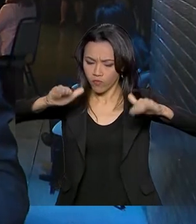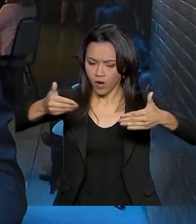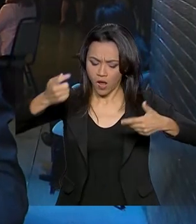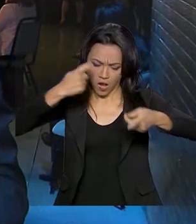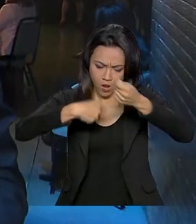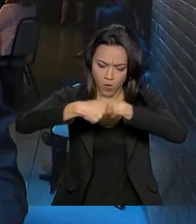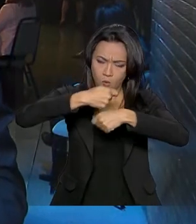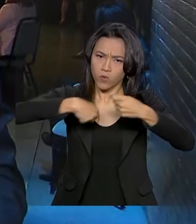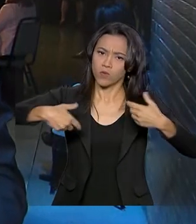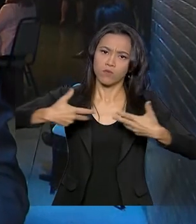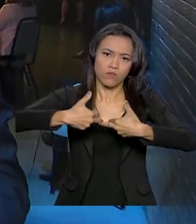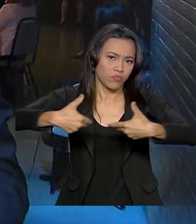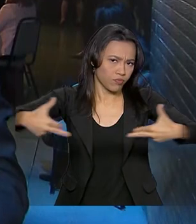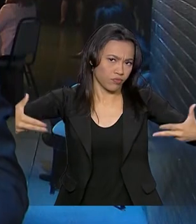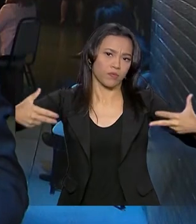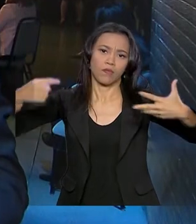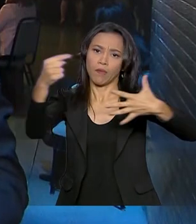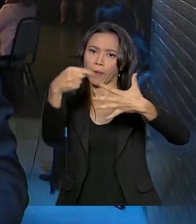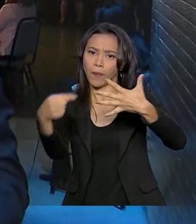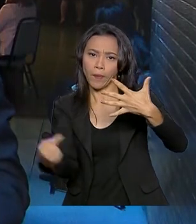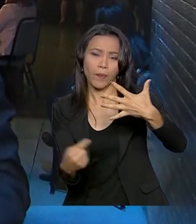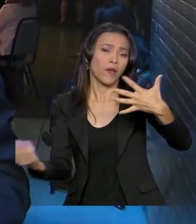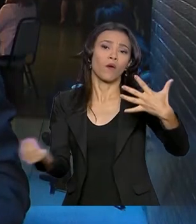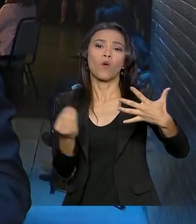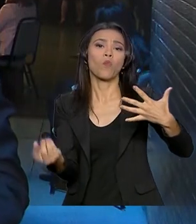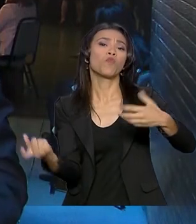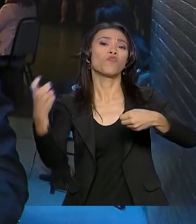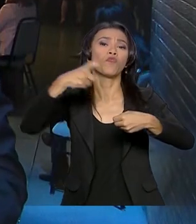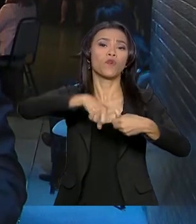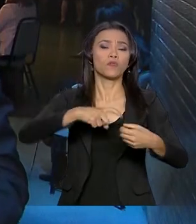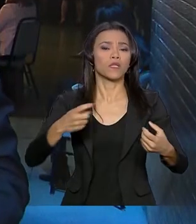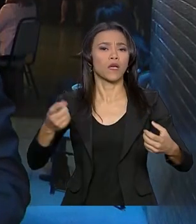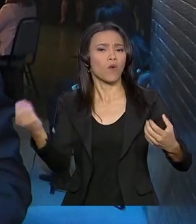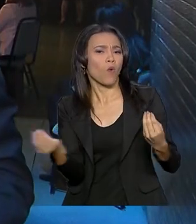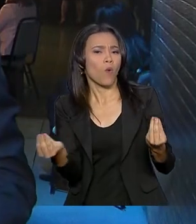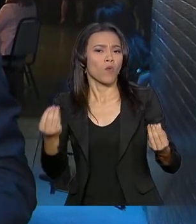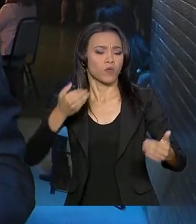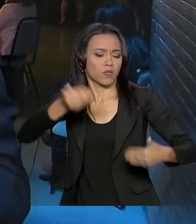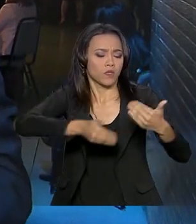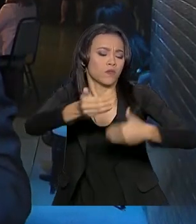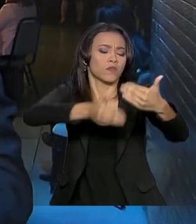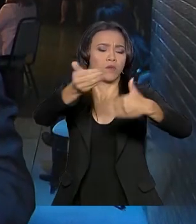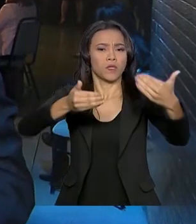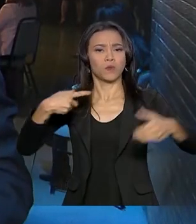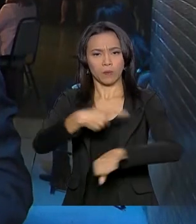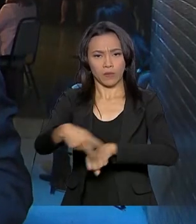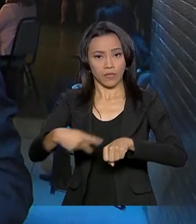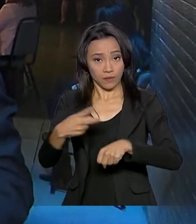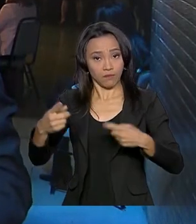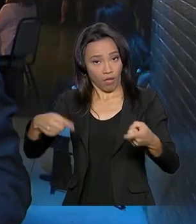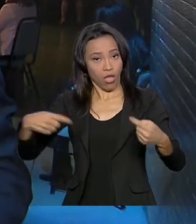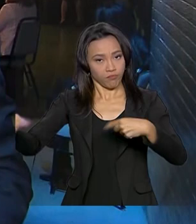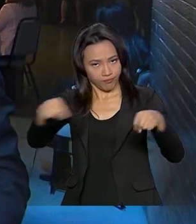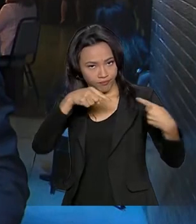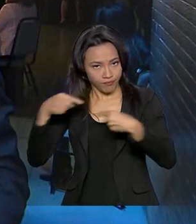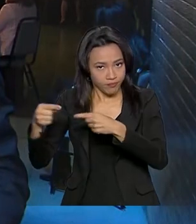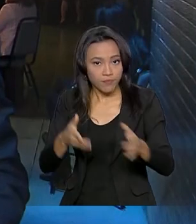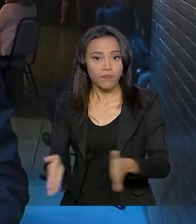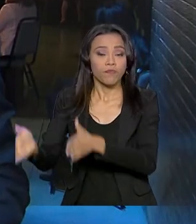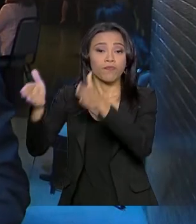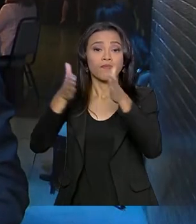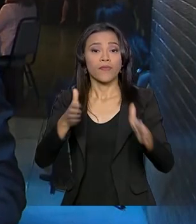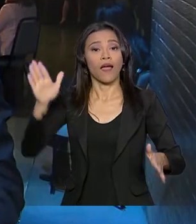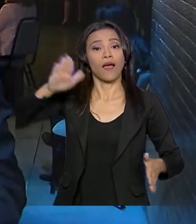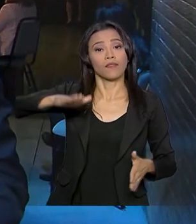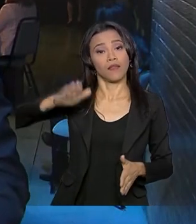tratar principalmente da retomada do investimento e do crescimento do país. Na tarde, o ministro da